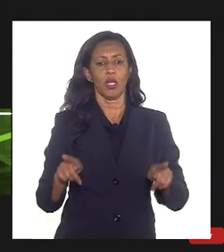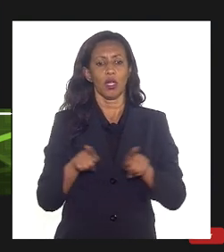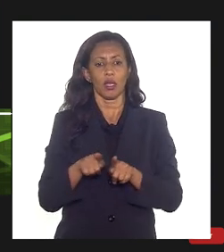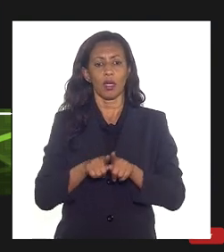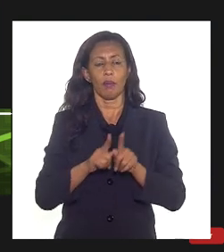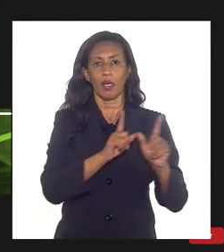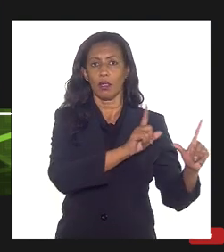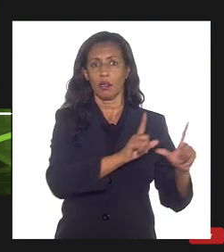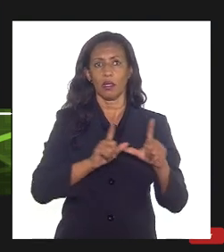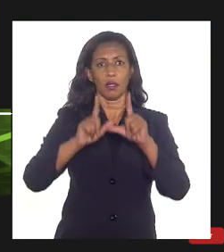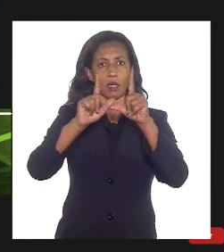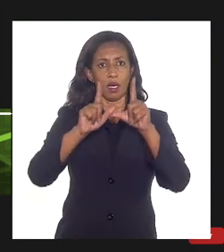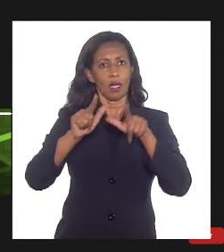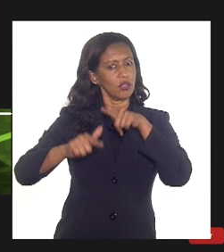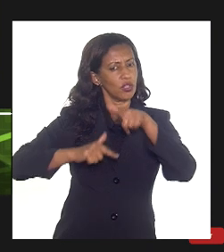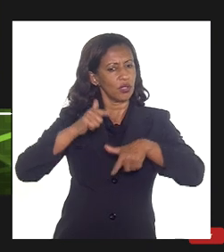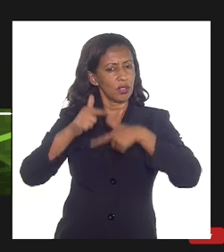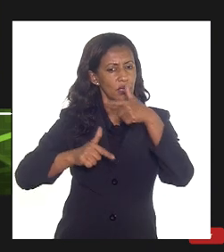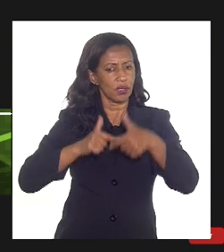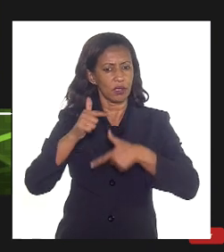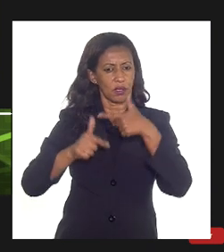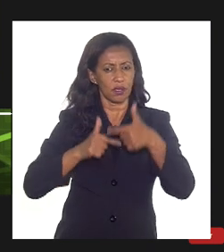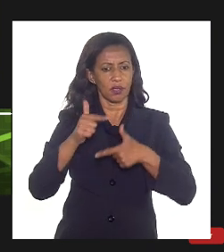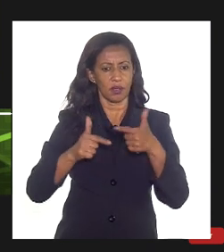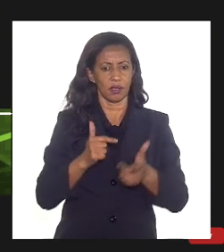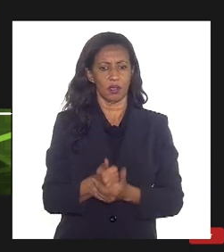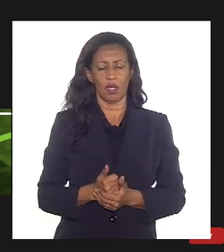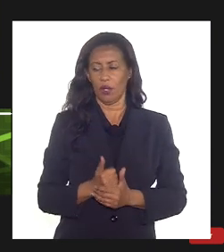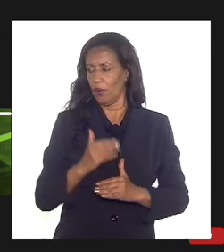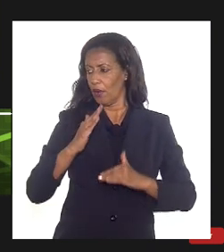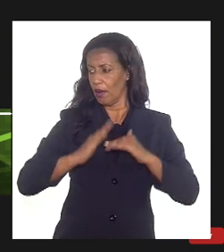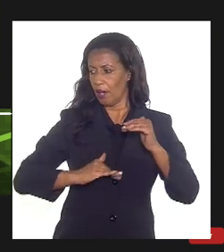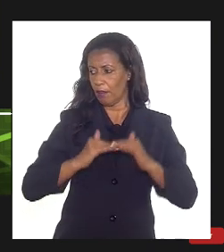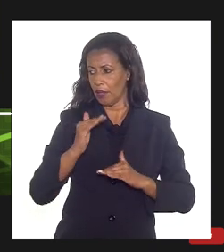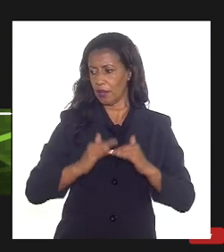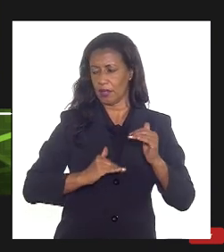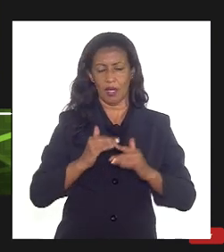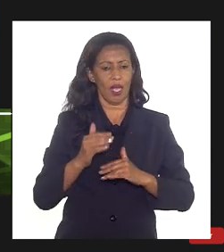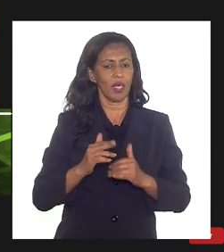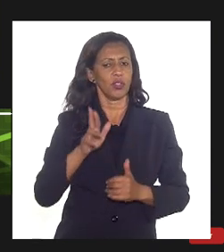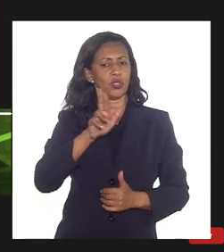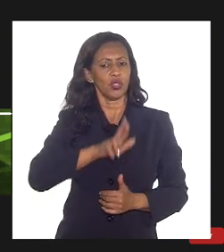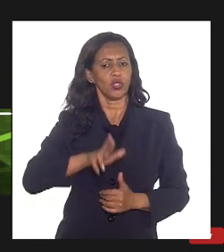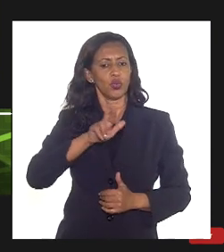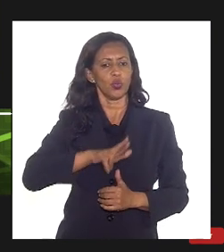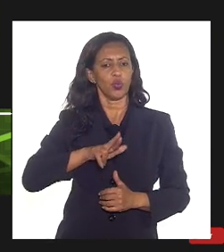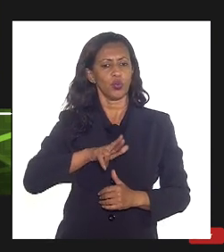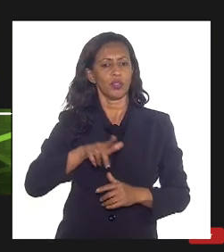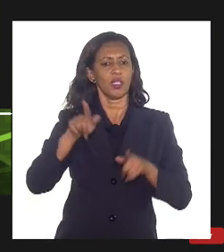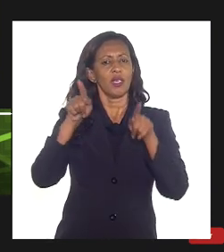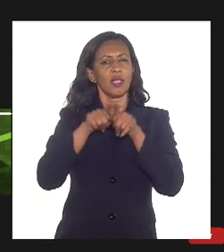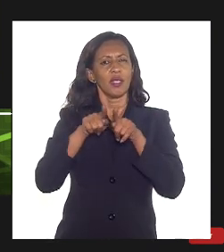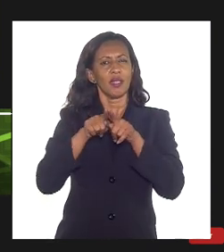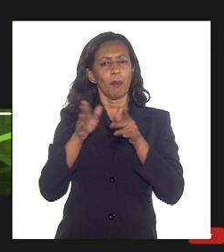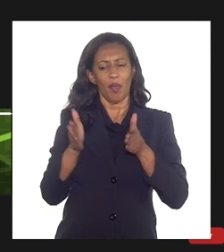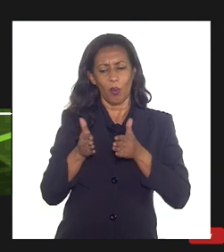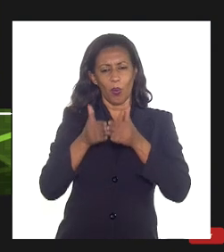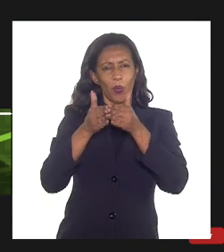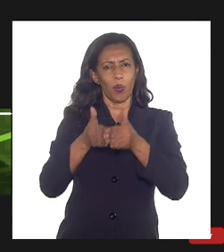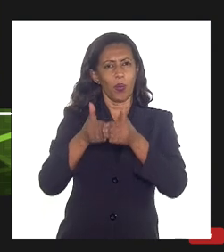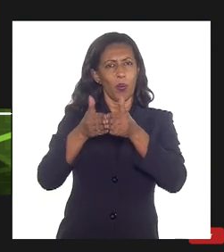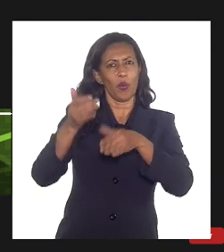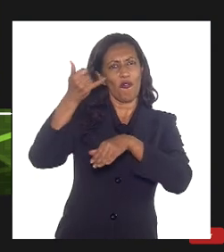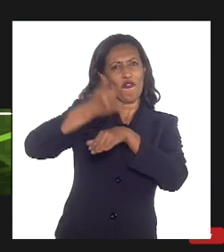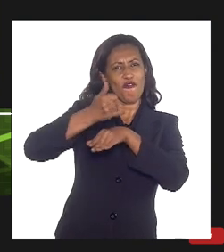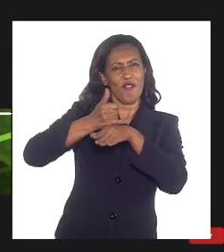trabalha com seleções distintas de capacidade de produção então a gente usa plataformas com maior ou menor capacidade de